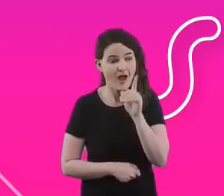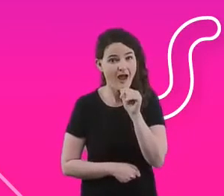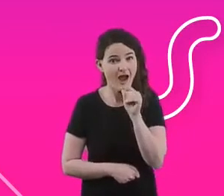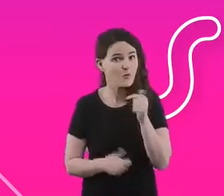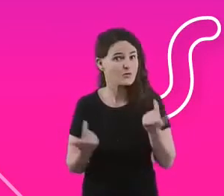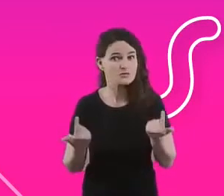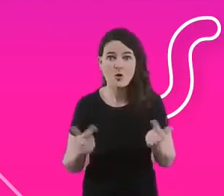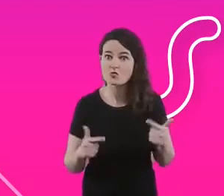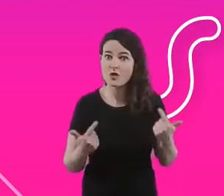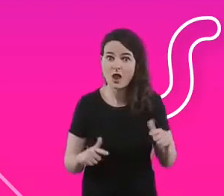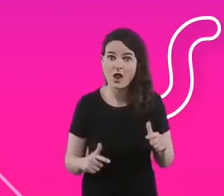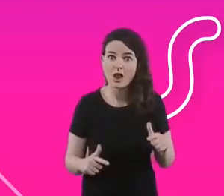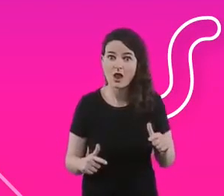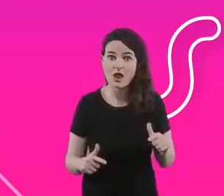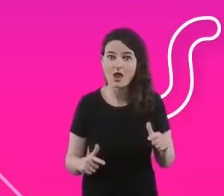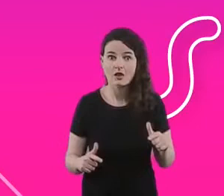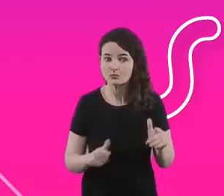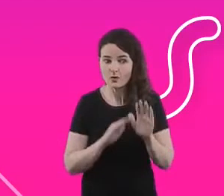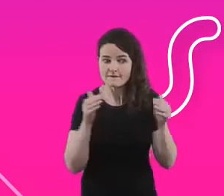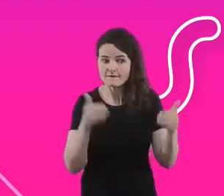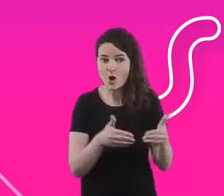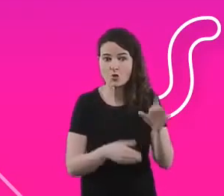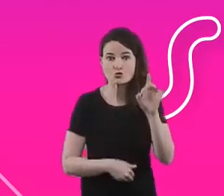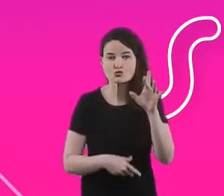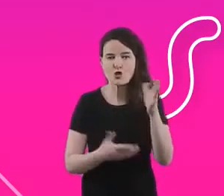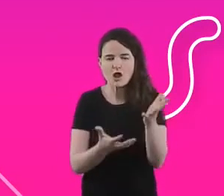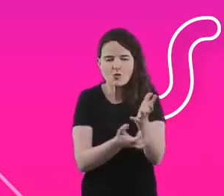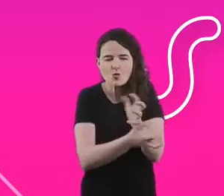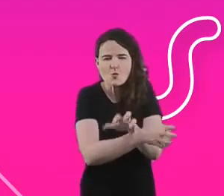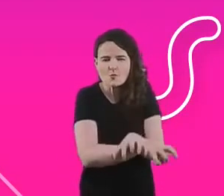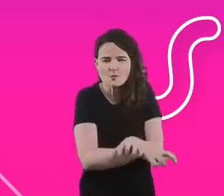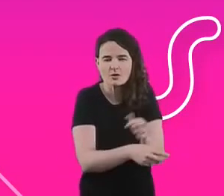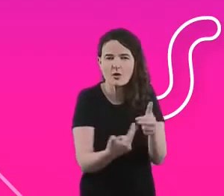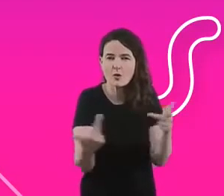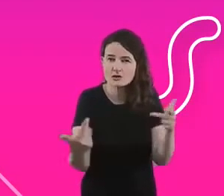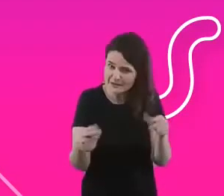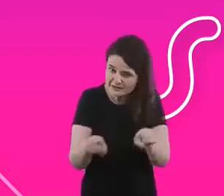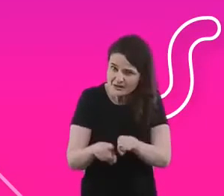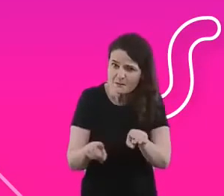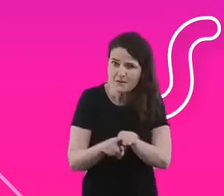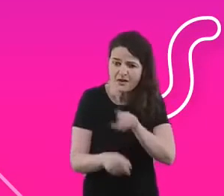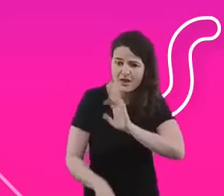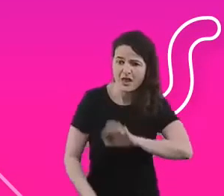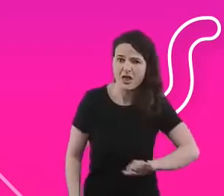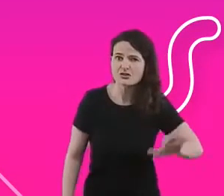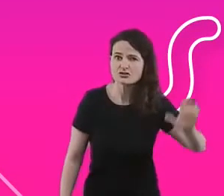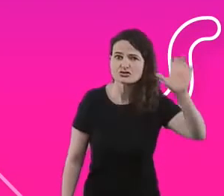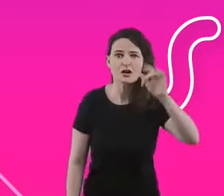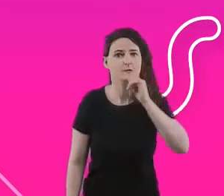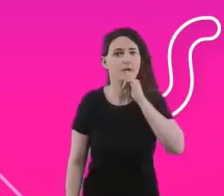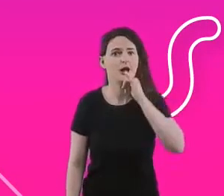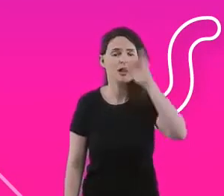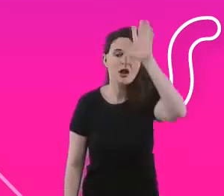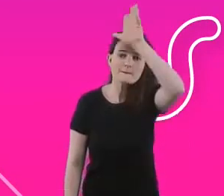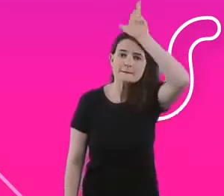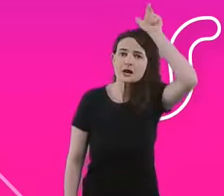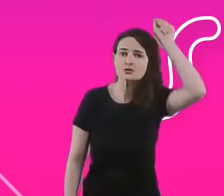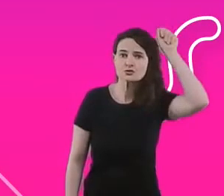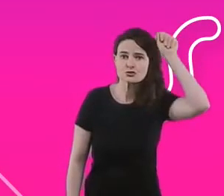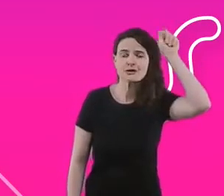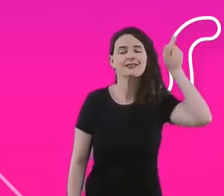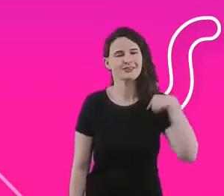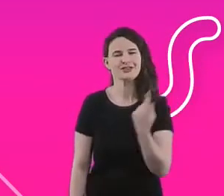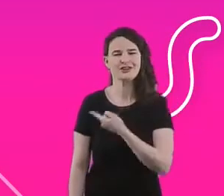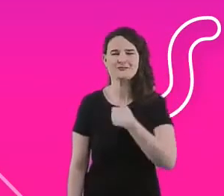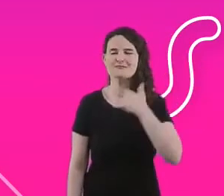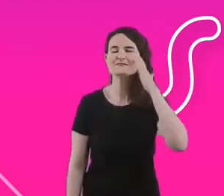e áreas como tem essa foto aqui, a gente está falando até de outras localidades, como a Amazônia, por exemplo, que na nossa cabeça tem água em